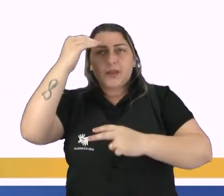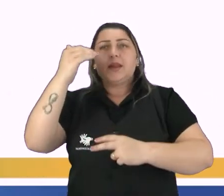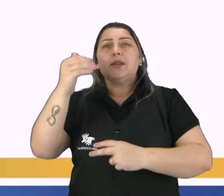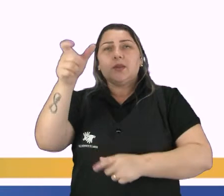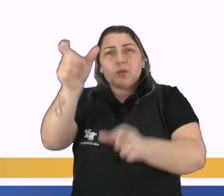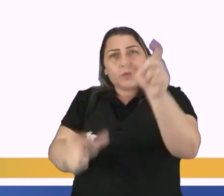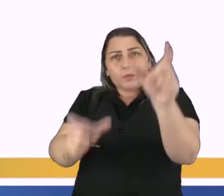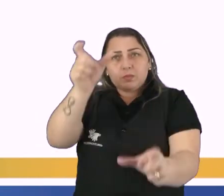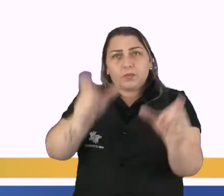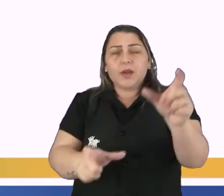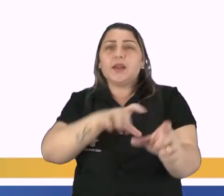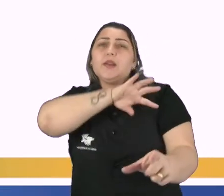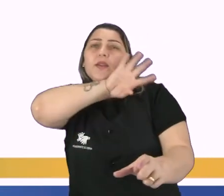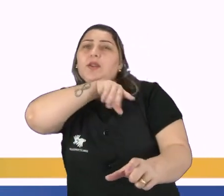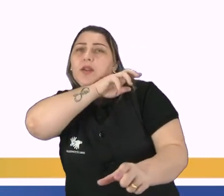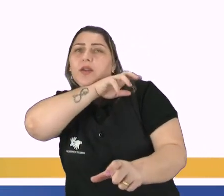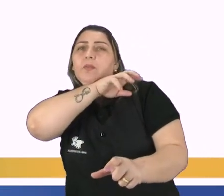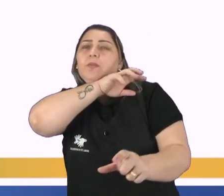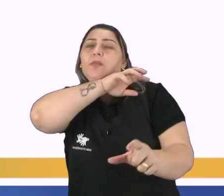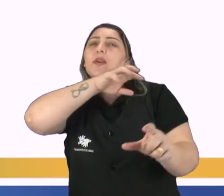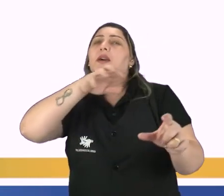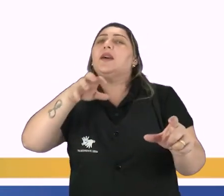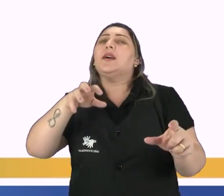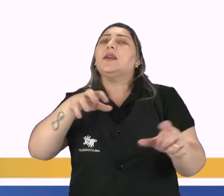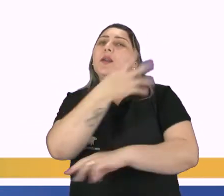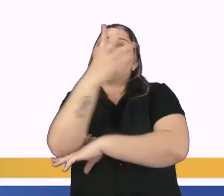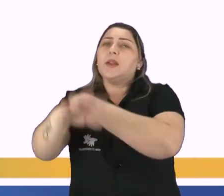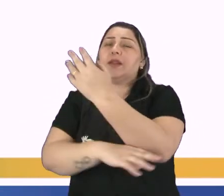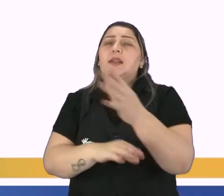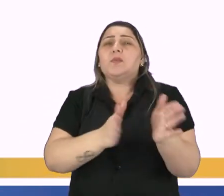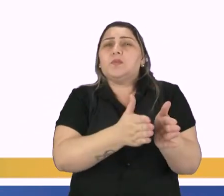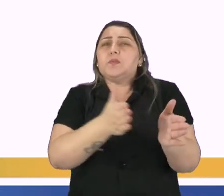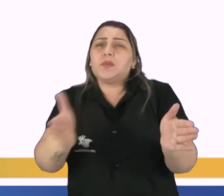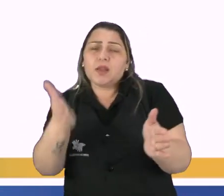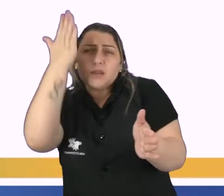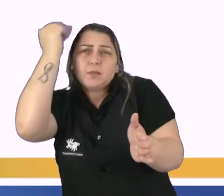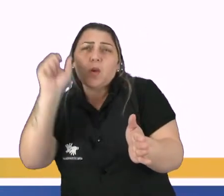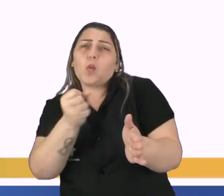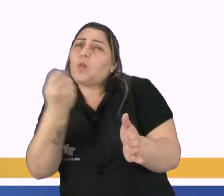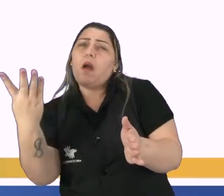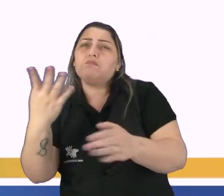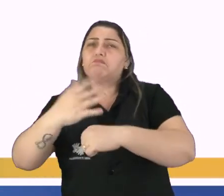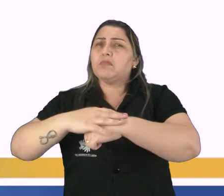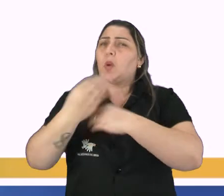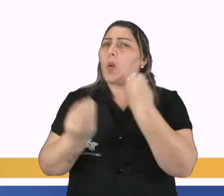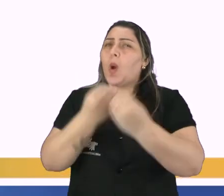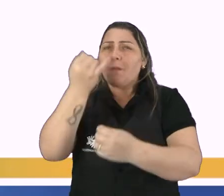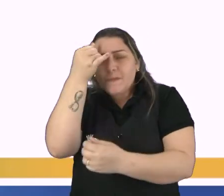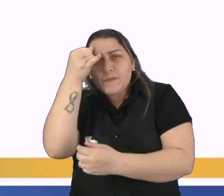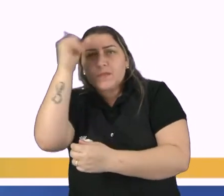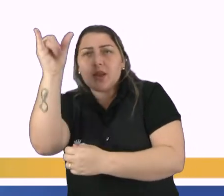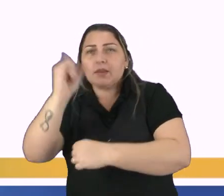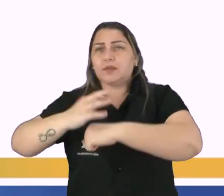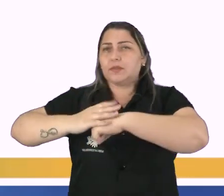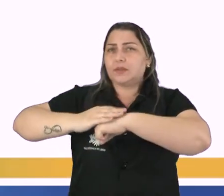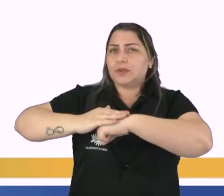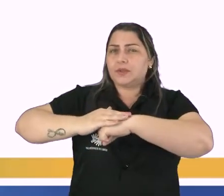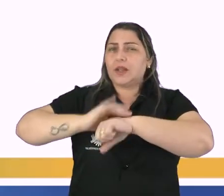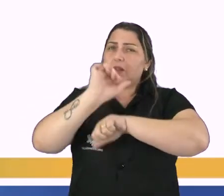espécies vegetais e animais, para saber qual o período disso, quais tipos de doenças, como combater essas doenças,